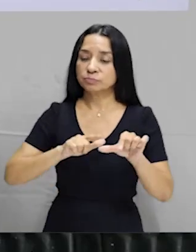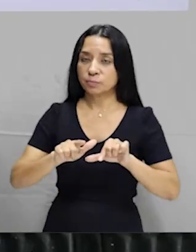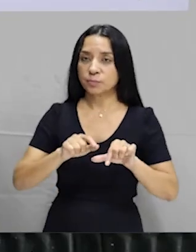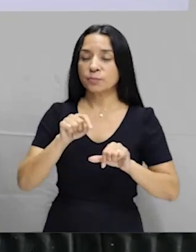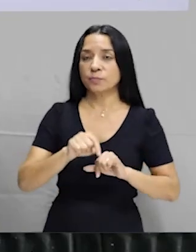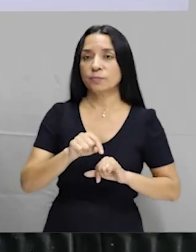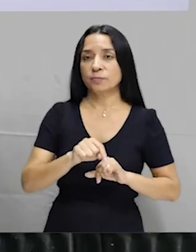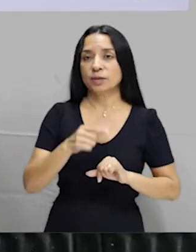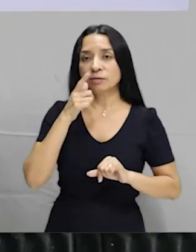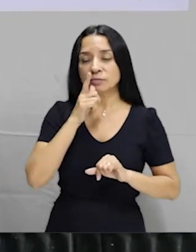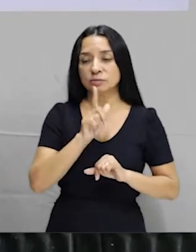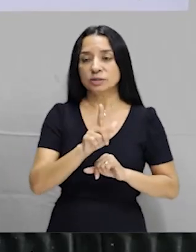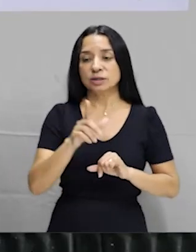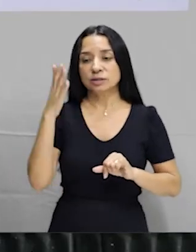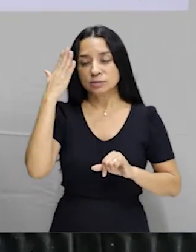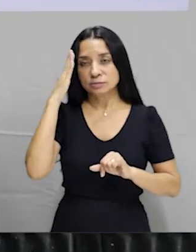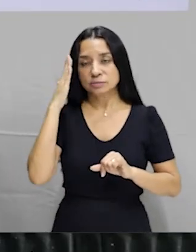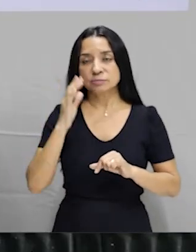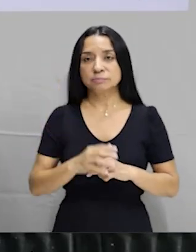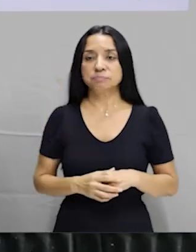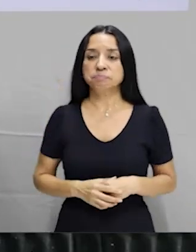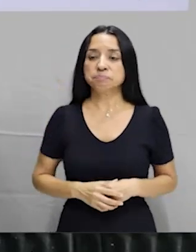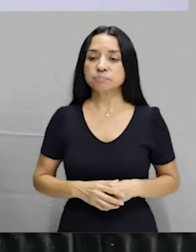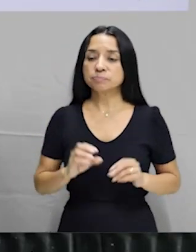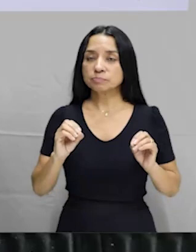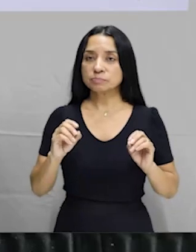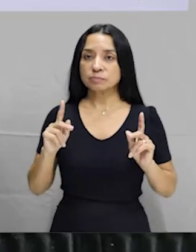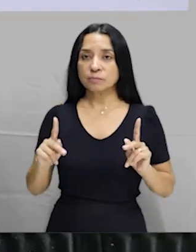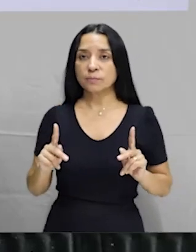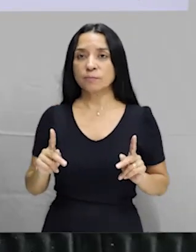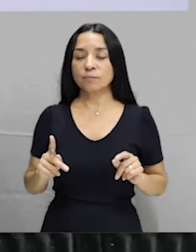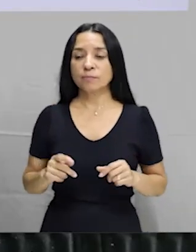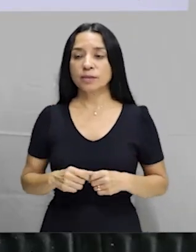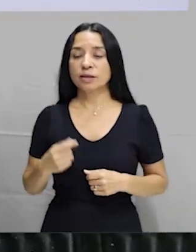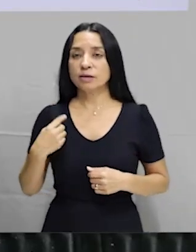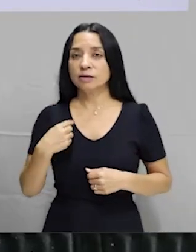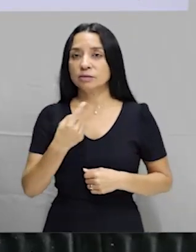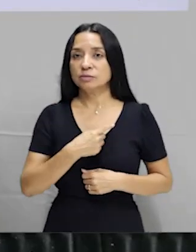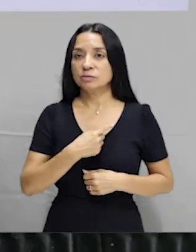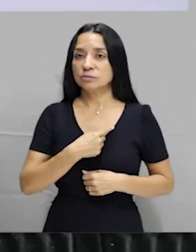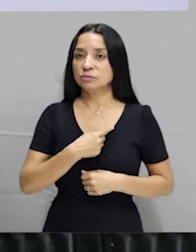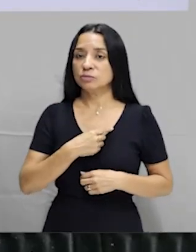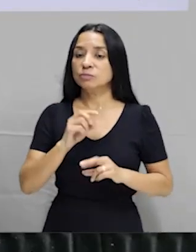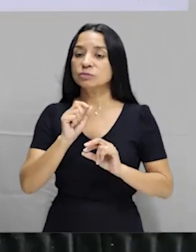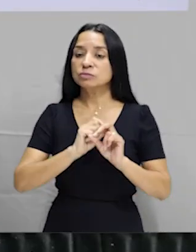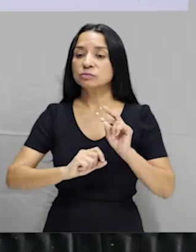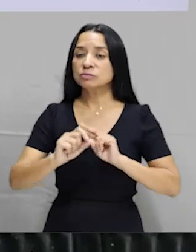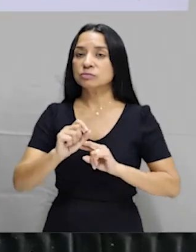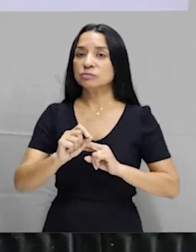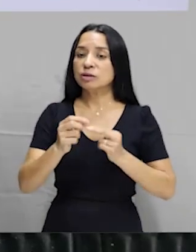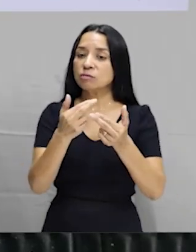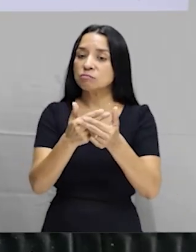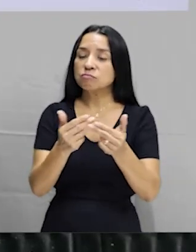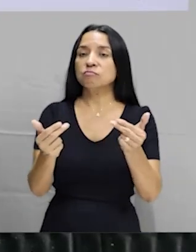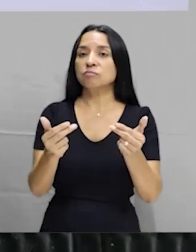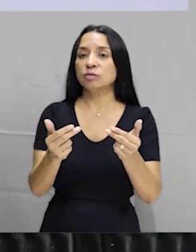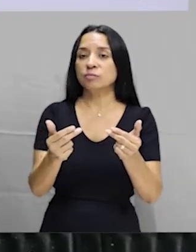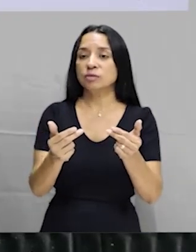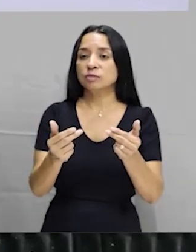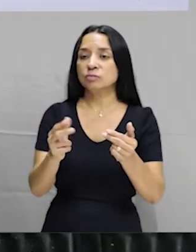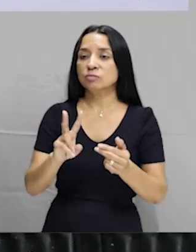conseguem compreender, tá certo? Então, nós somos um recurso para vocês, um recurso